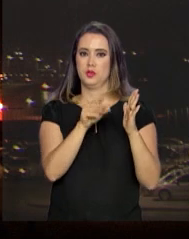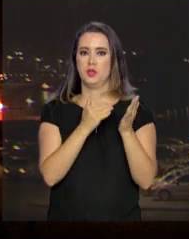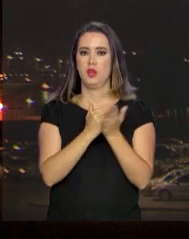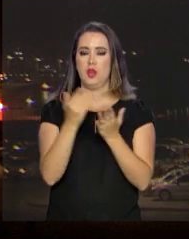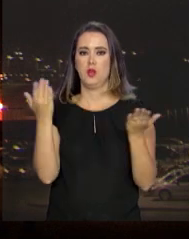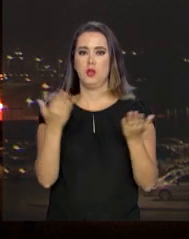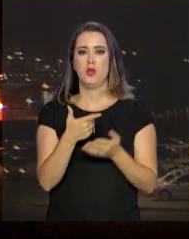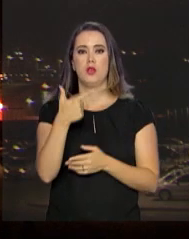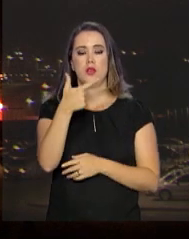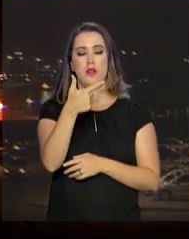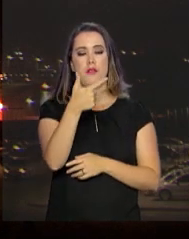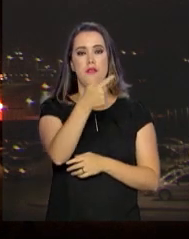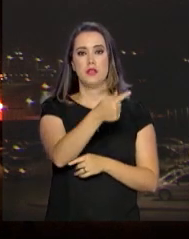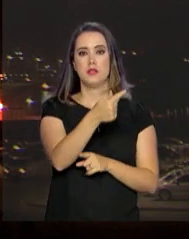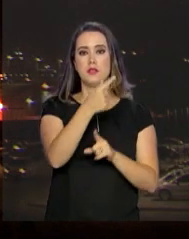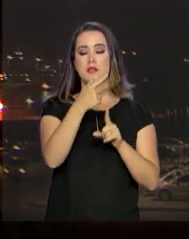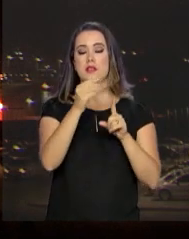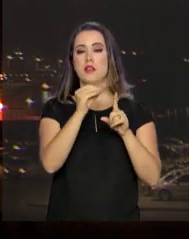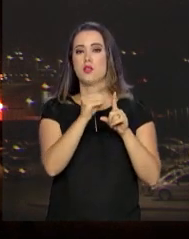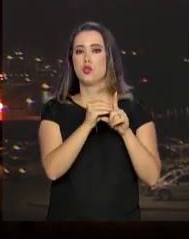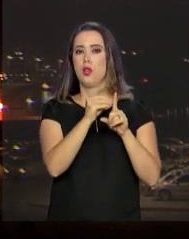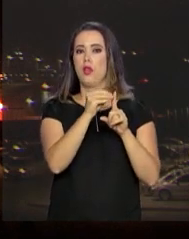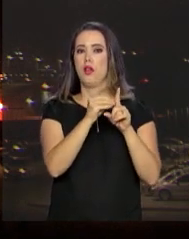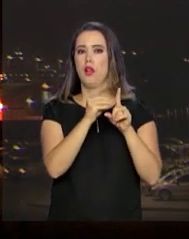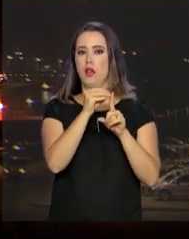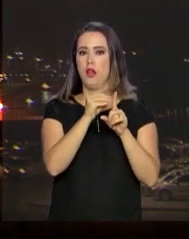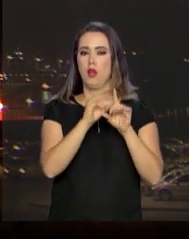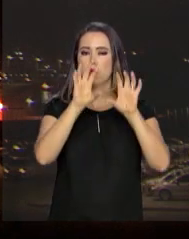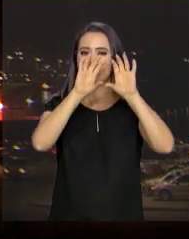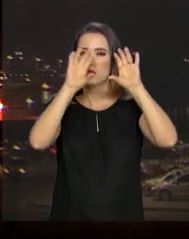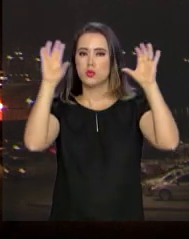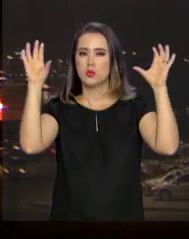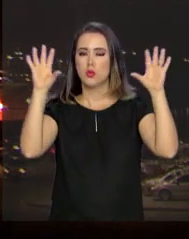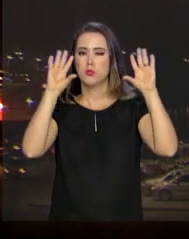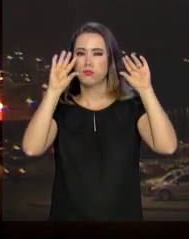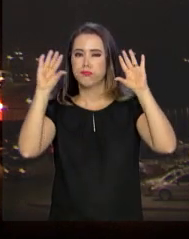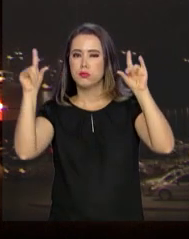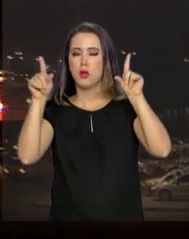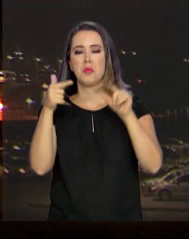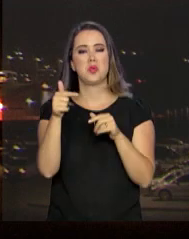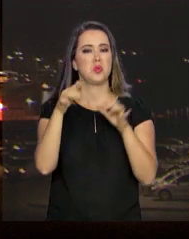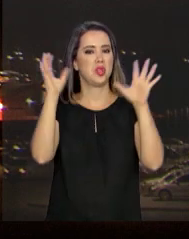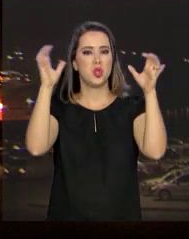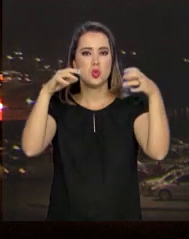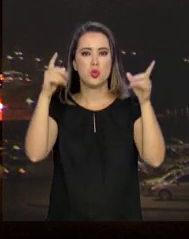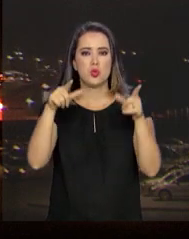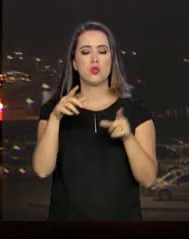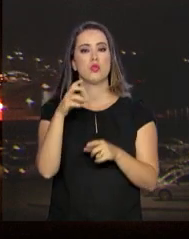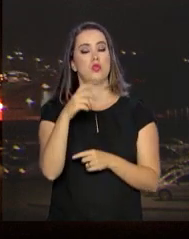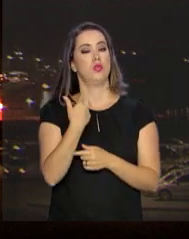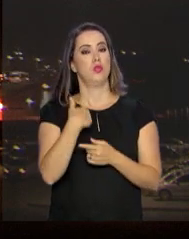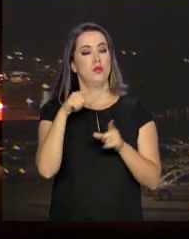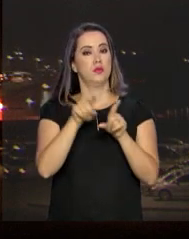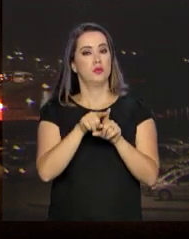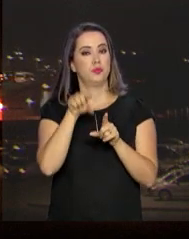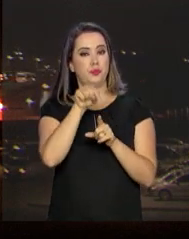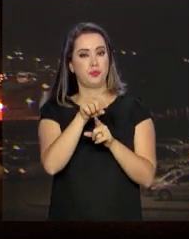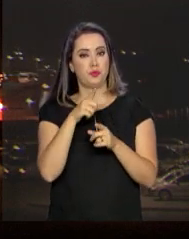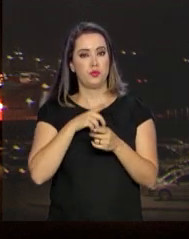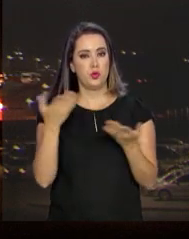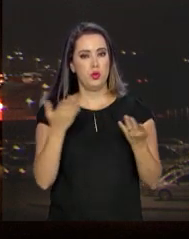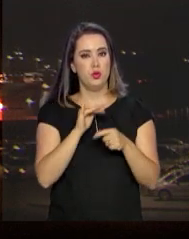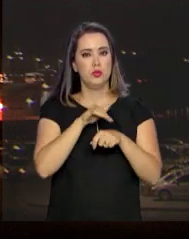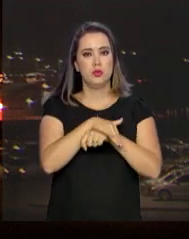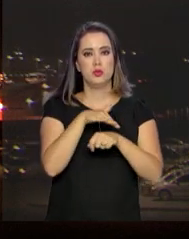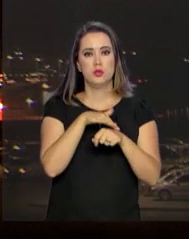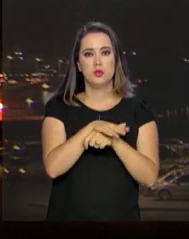céu parcialmente nublado, mas sem previsão de chuvas, com umidade relativa do ar em 50%. Para hoje à noite, a